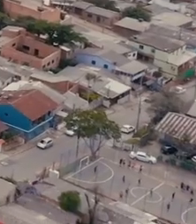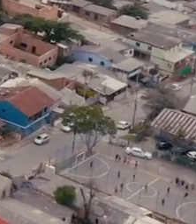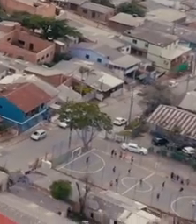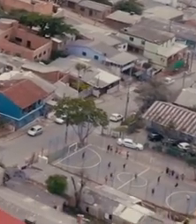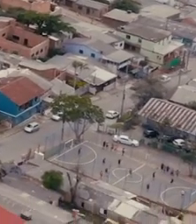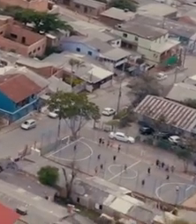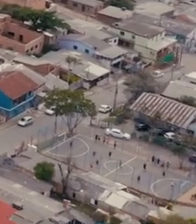Alegre vai voltar para trás.